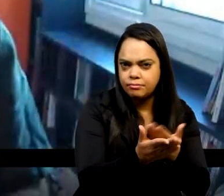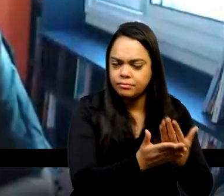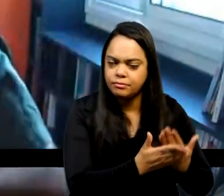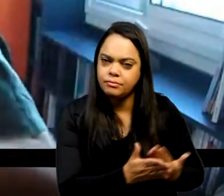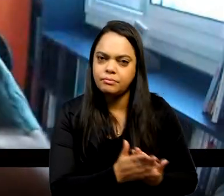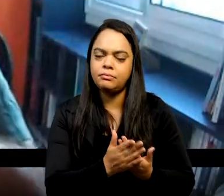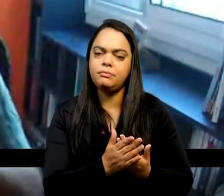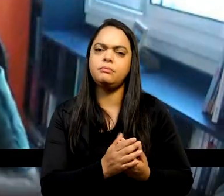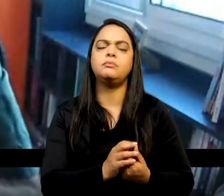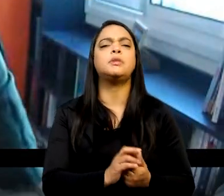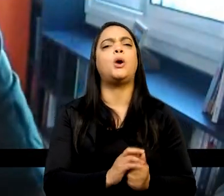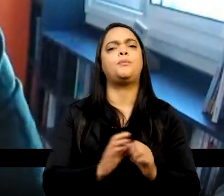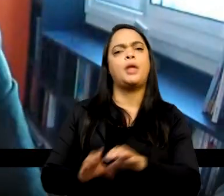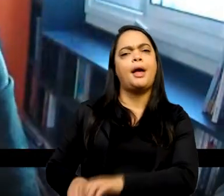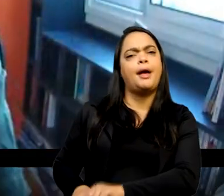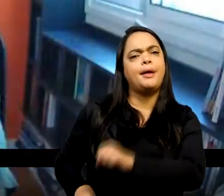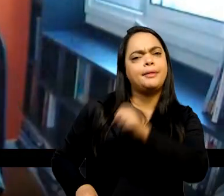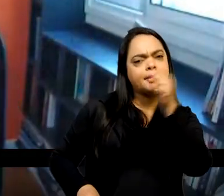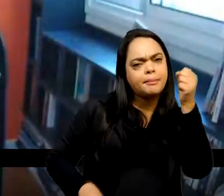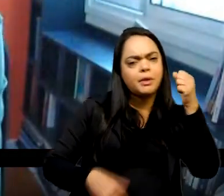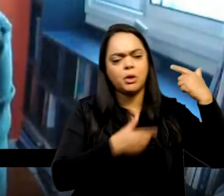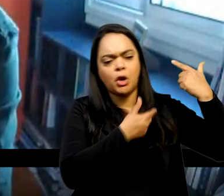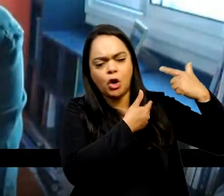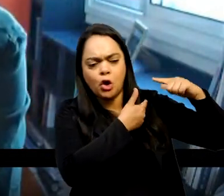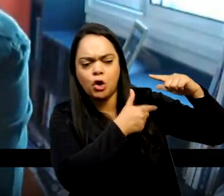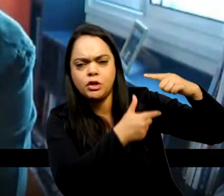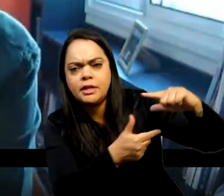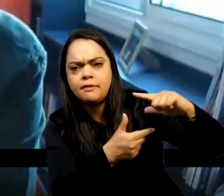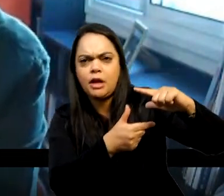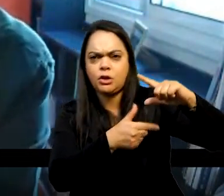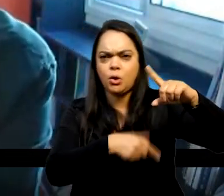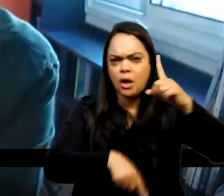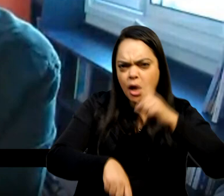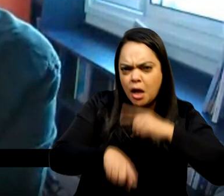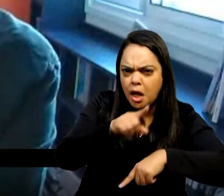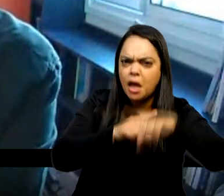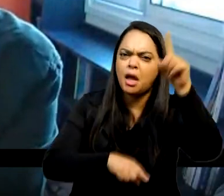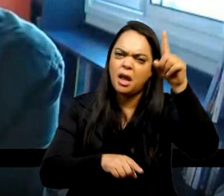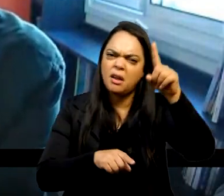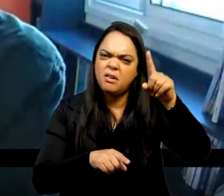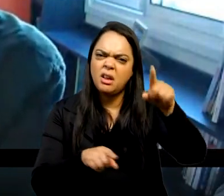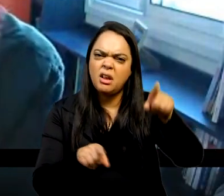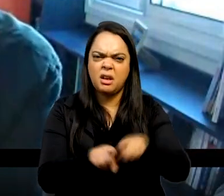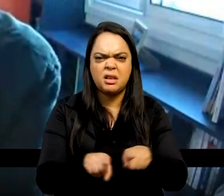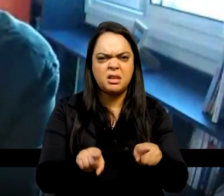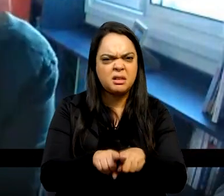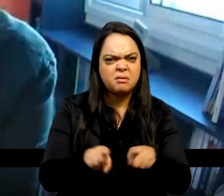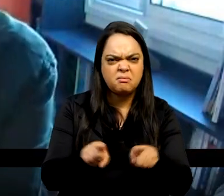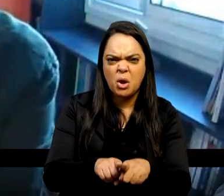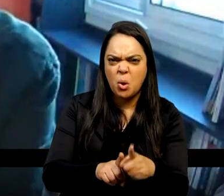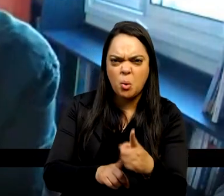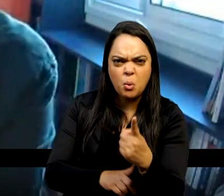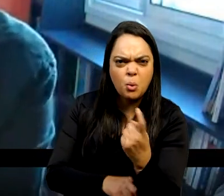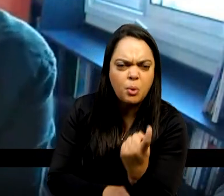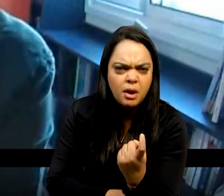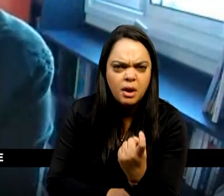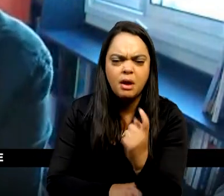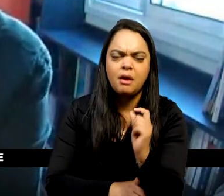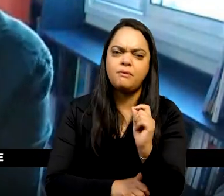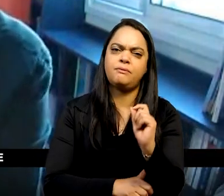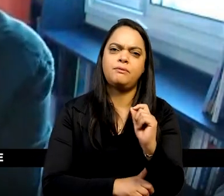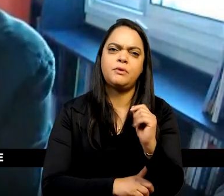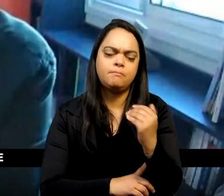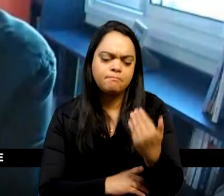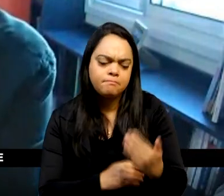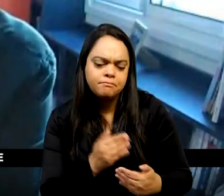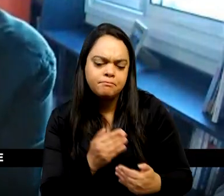conservadora, a independência revolucionária, e a independência singular, ela foi conhecendo várias